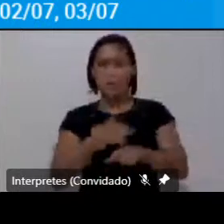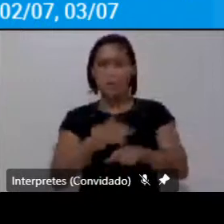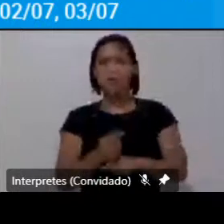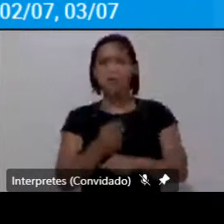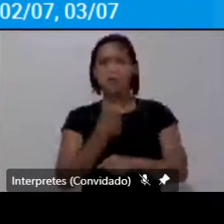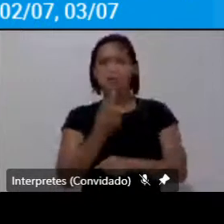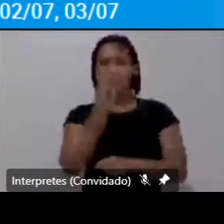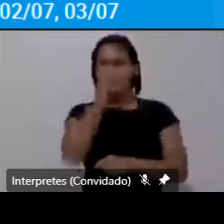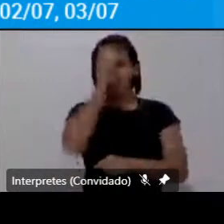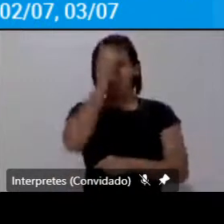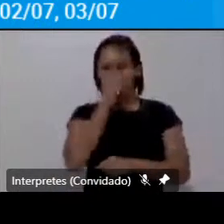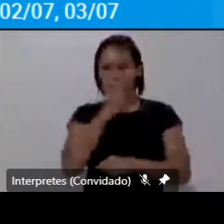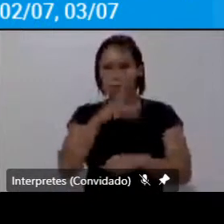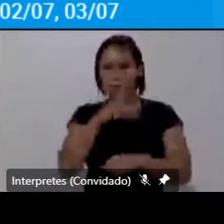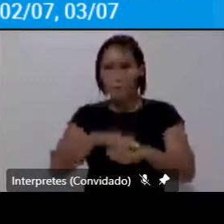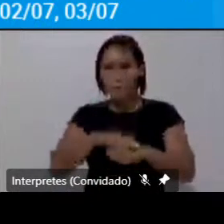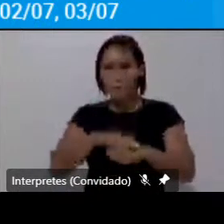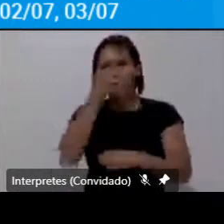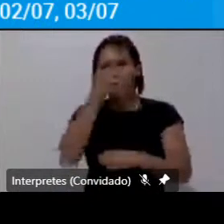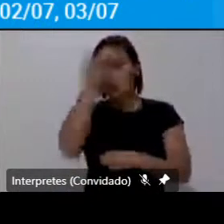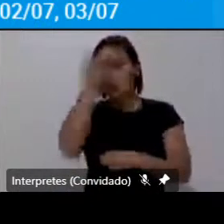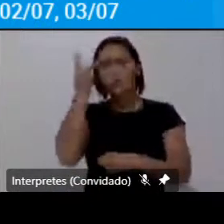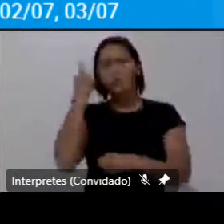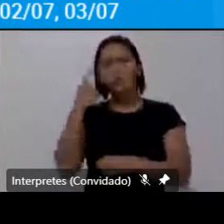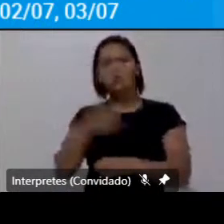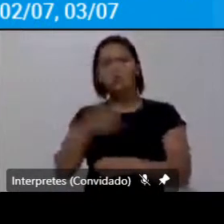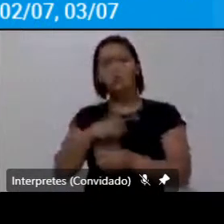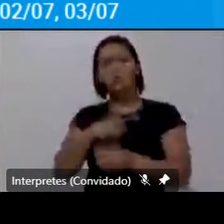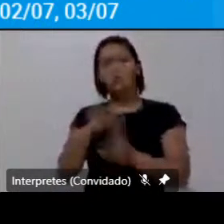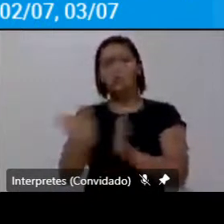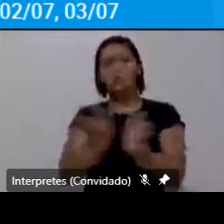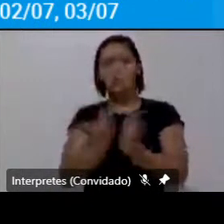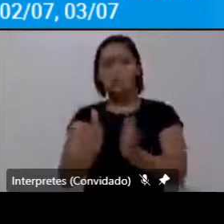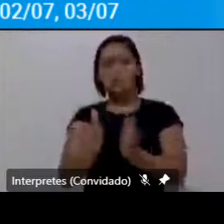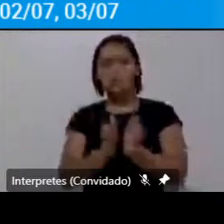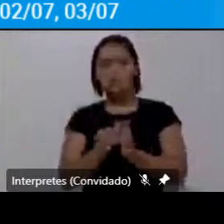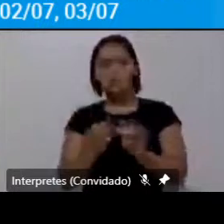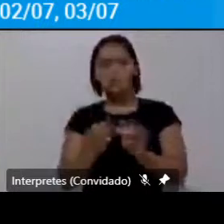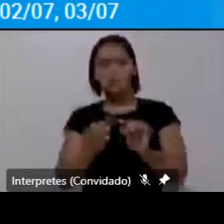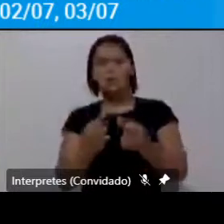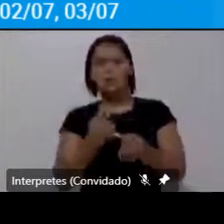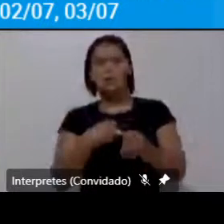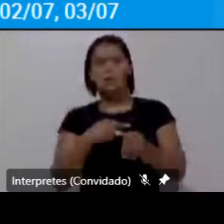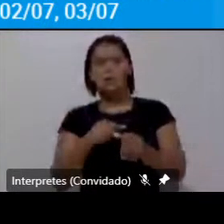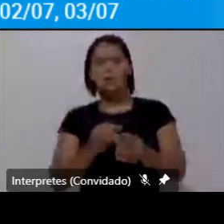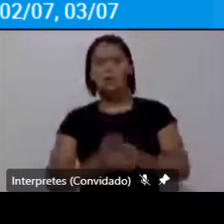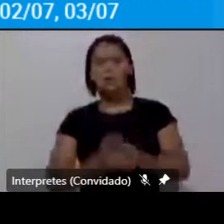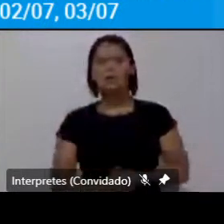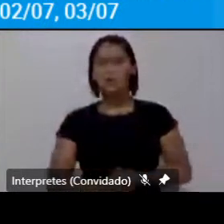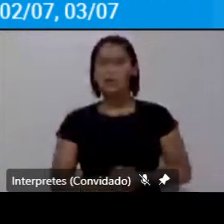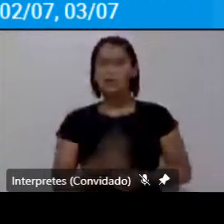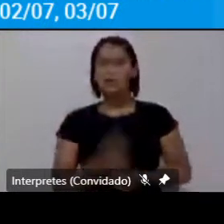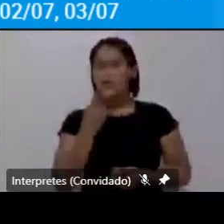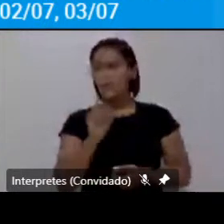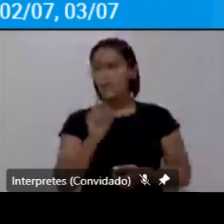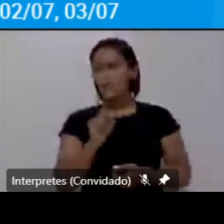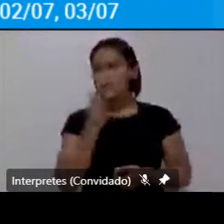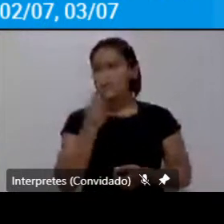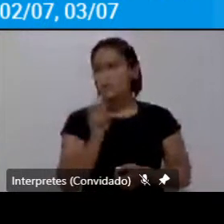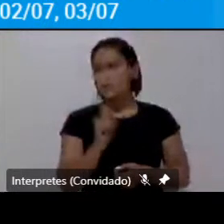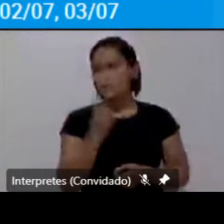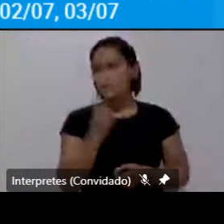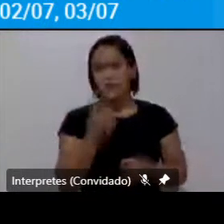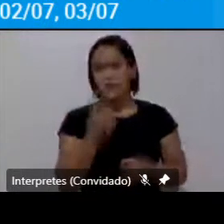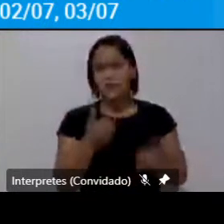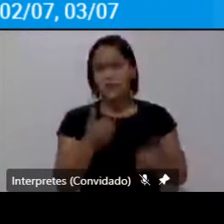mais gente que consegue ter acesso e nesse sentido a gente percebe como